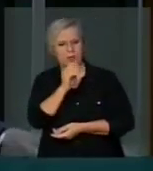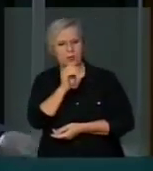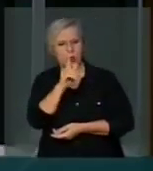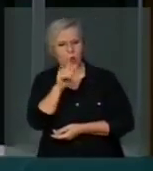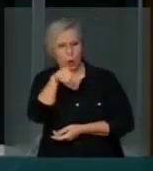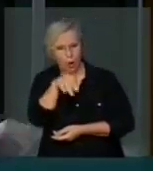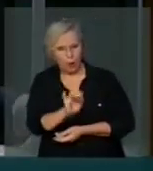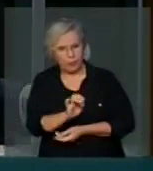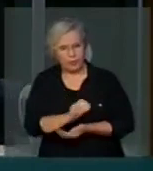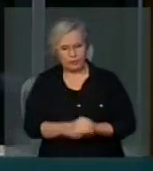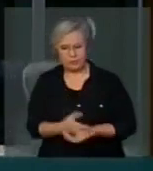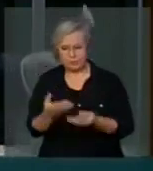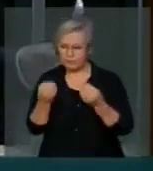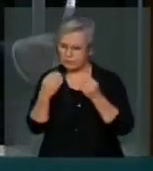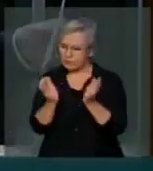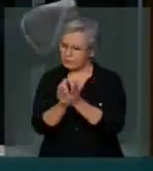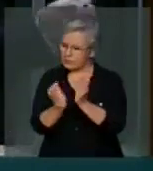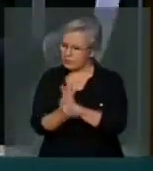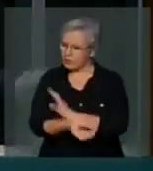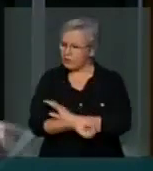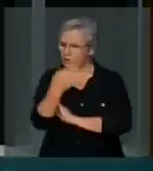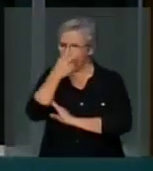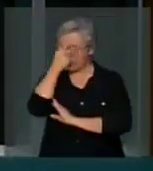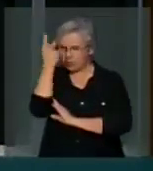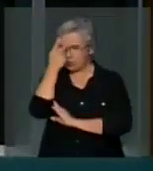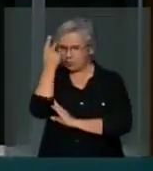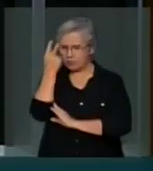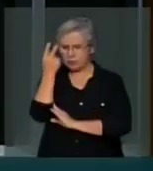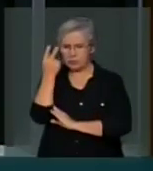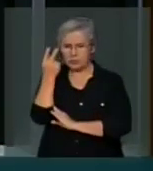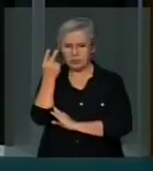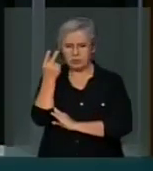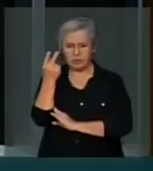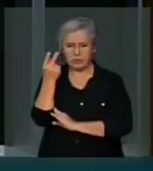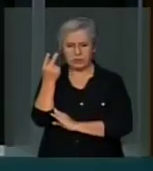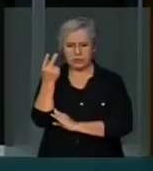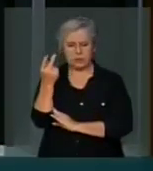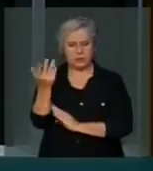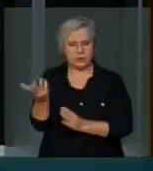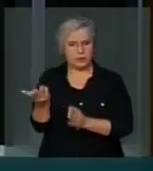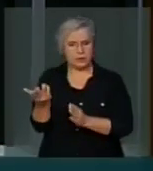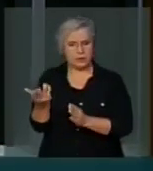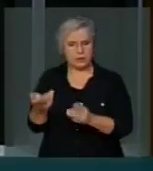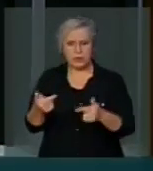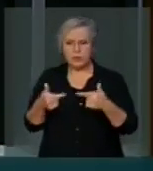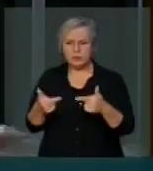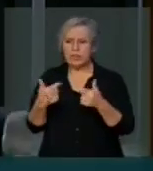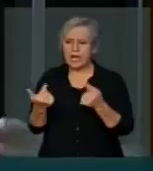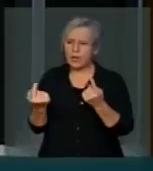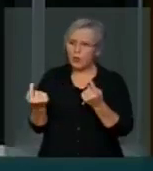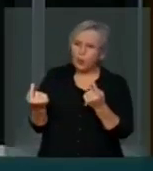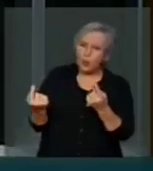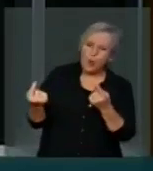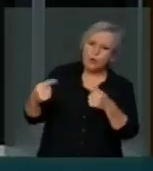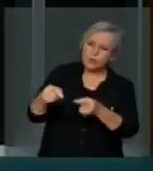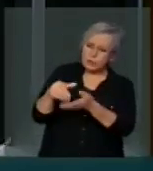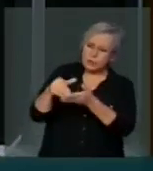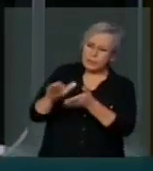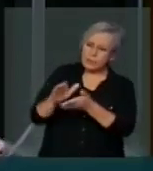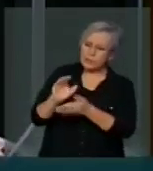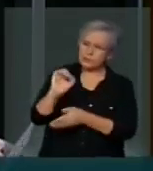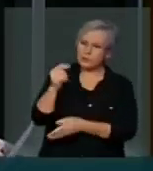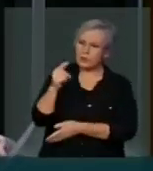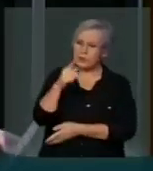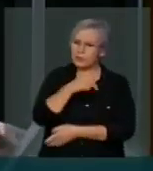Aqueles que brigaram contra, aliás, a favor do impeachment do ex-presidente Collor. E hoje, vem